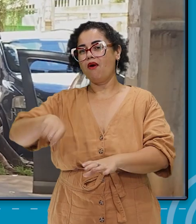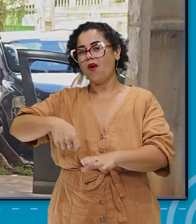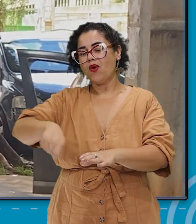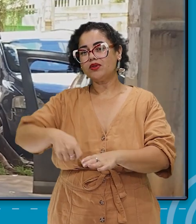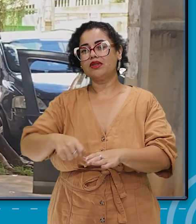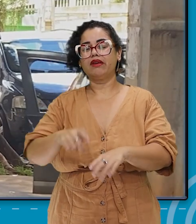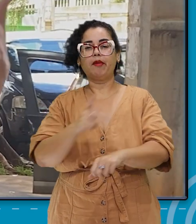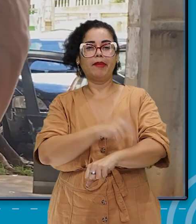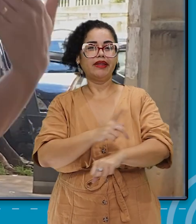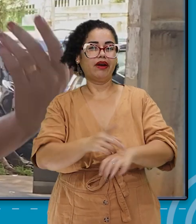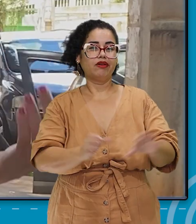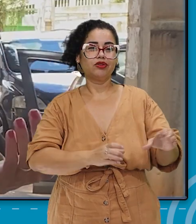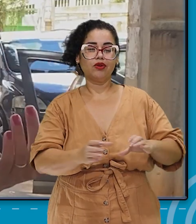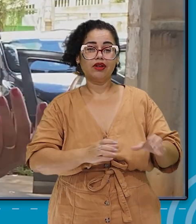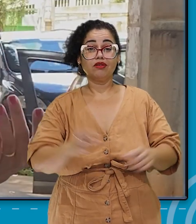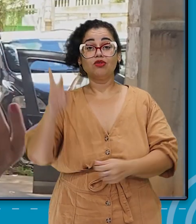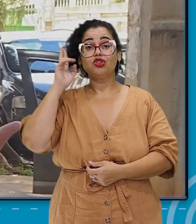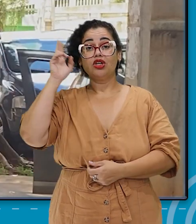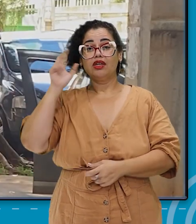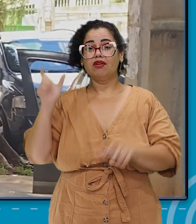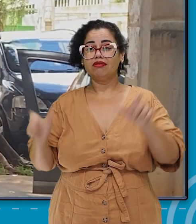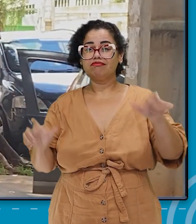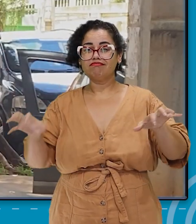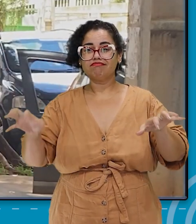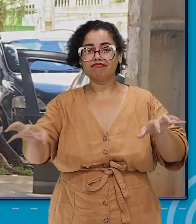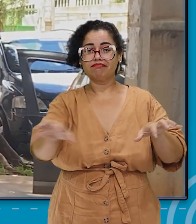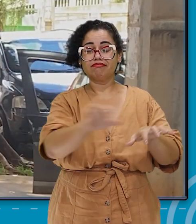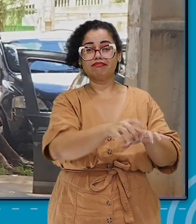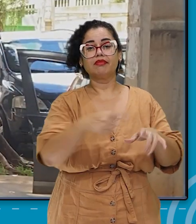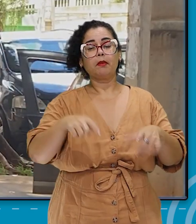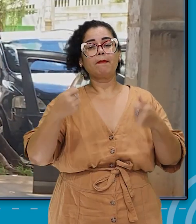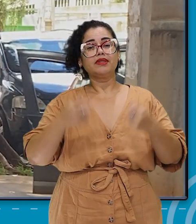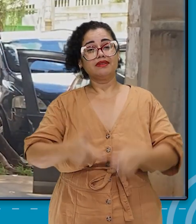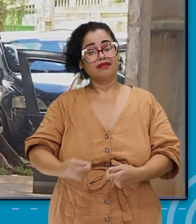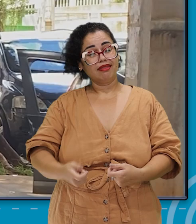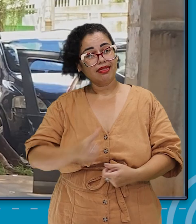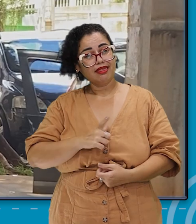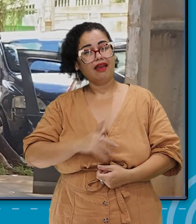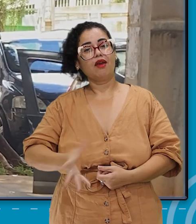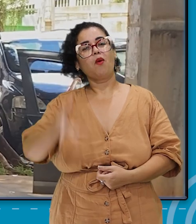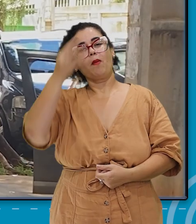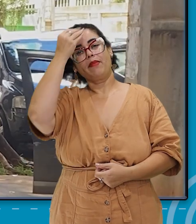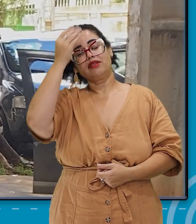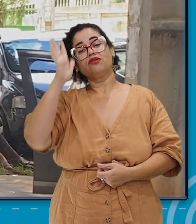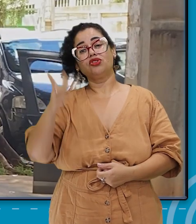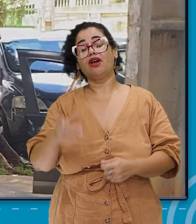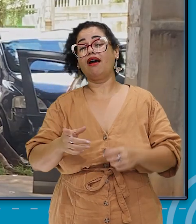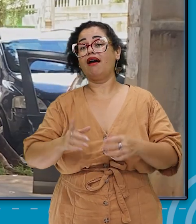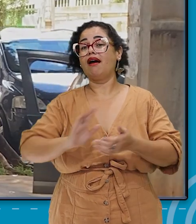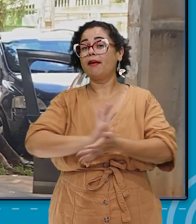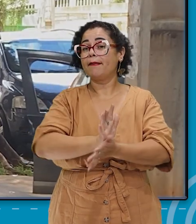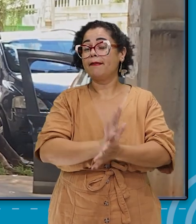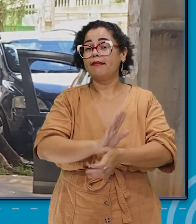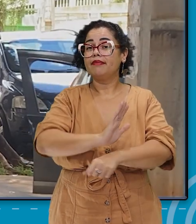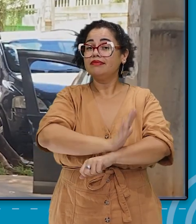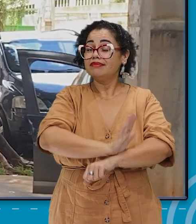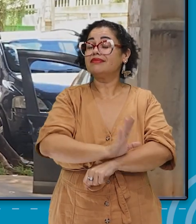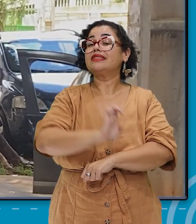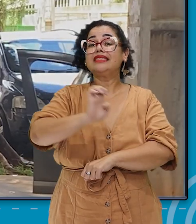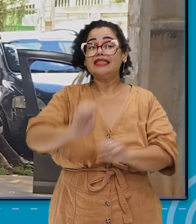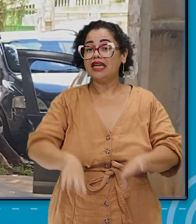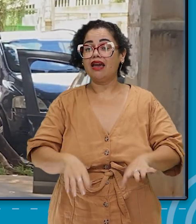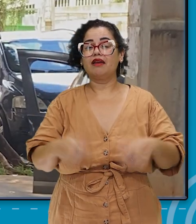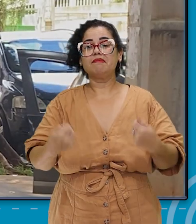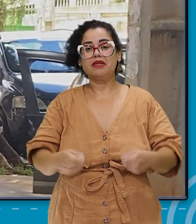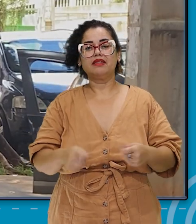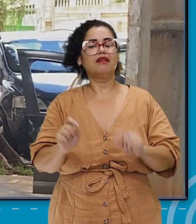o coordenador pedagógico, o diretor dessa escola, tem que ter leitura e compreensão da educação antirracista. O que é essa educação